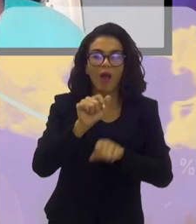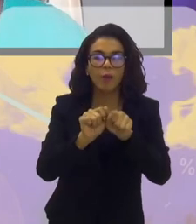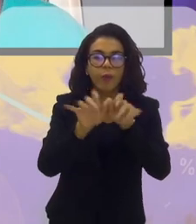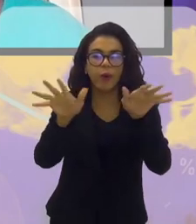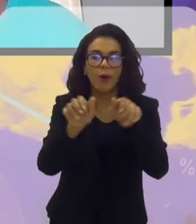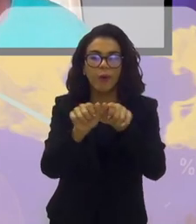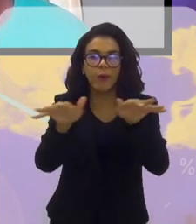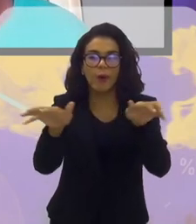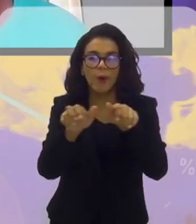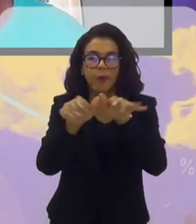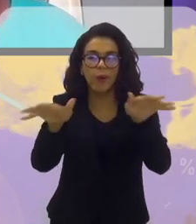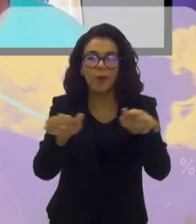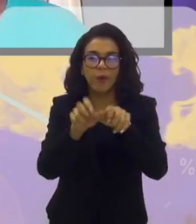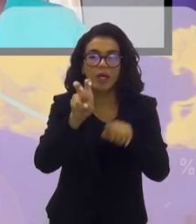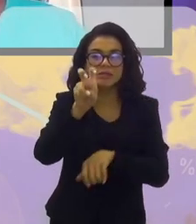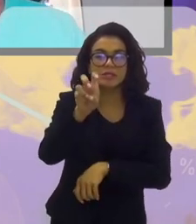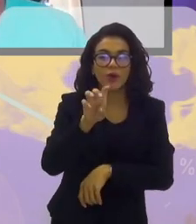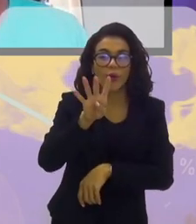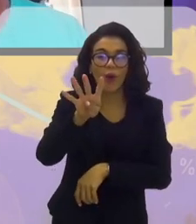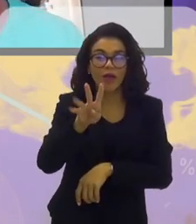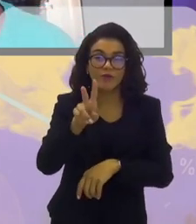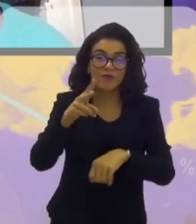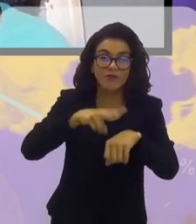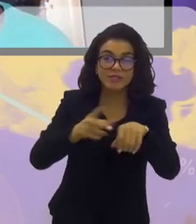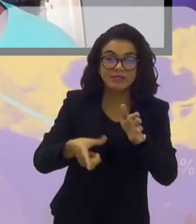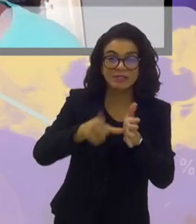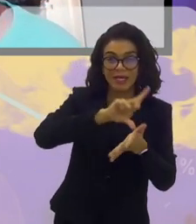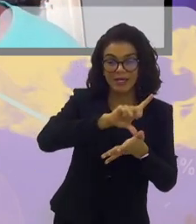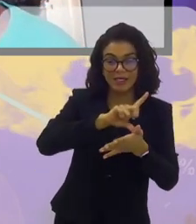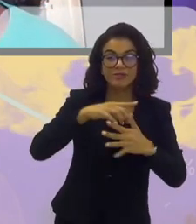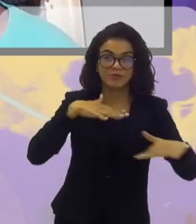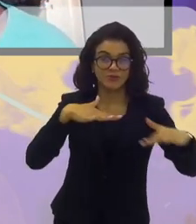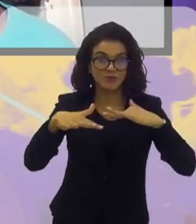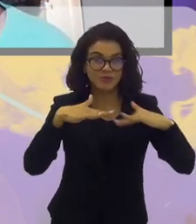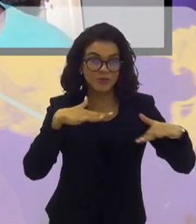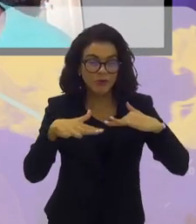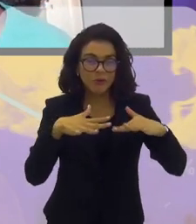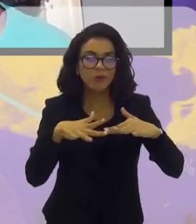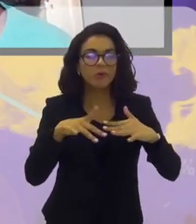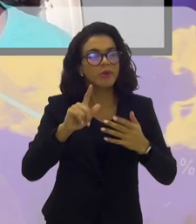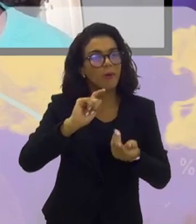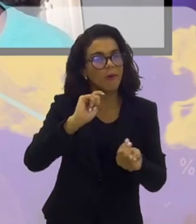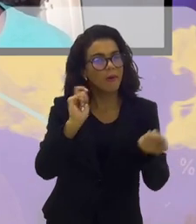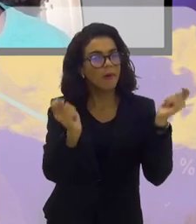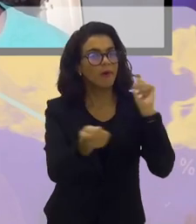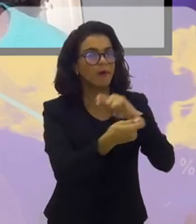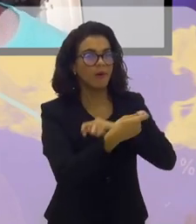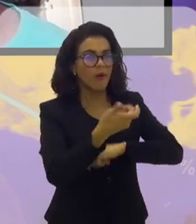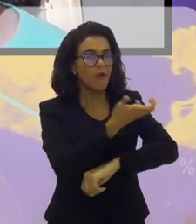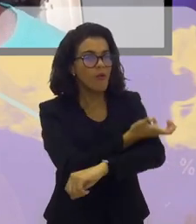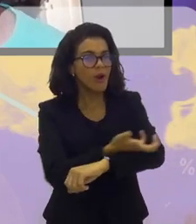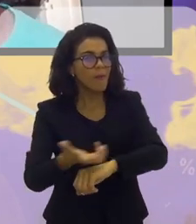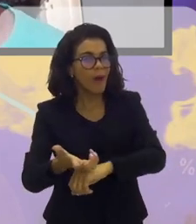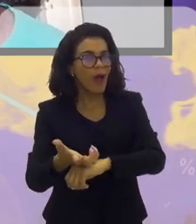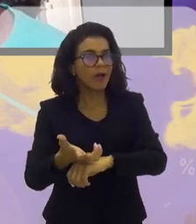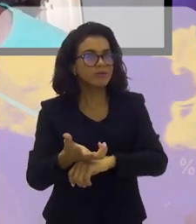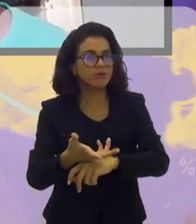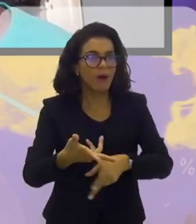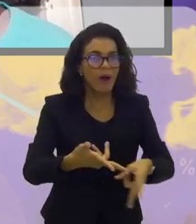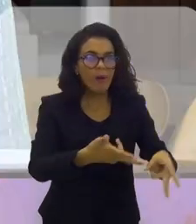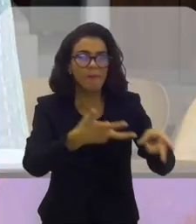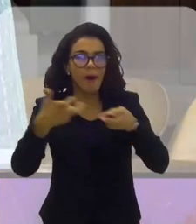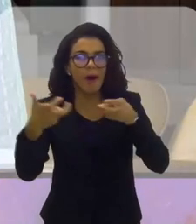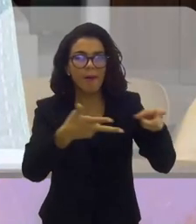gramado 3, 4, 5 vezes antes, durante e depois do jogo. Quer dizer, passou-se a ter uma demanda do gramado que não existia.